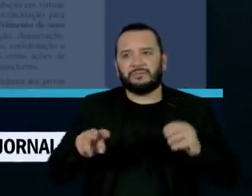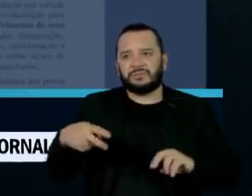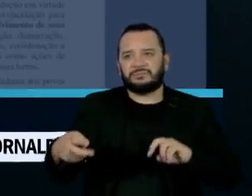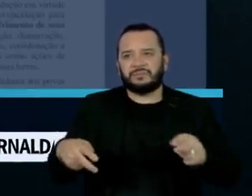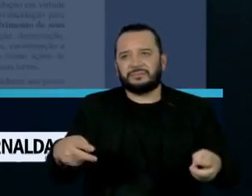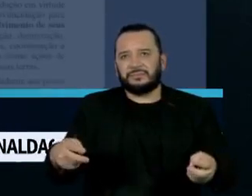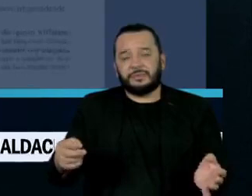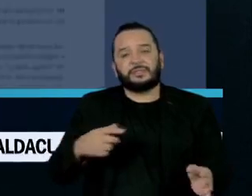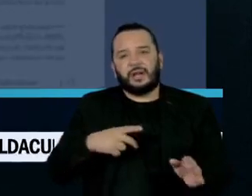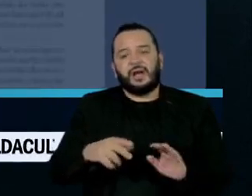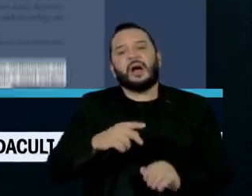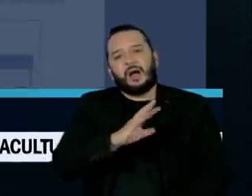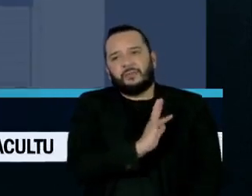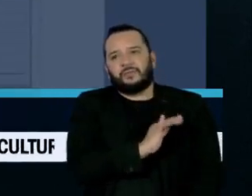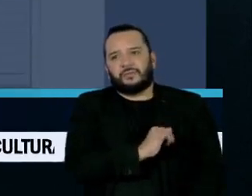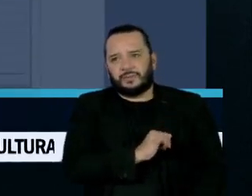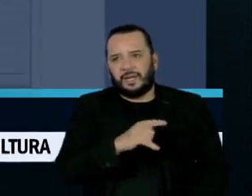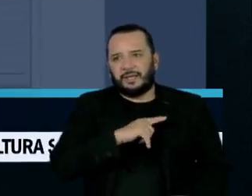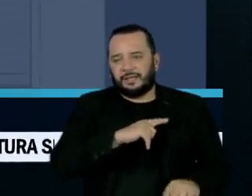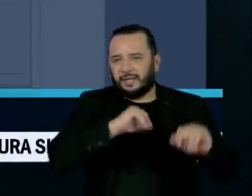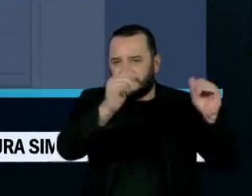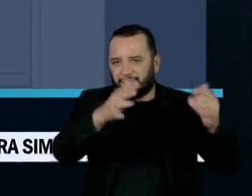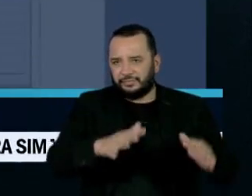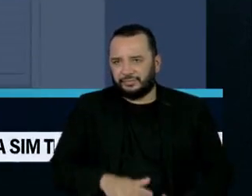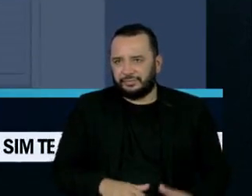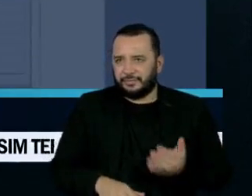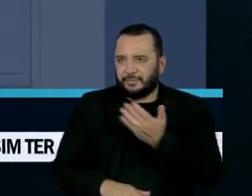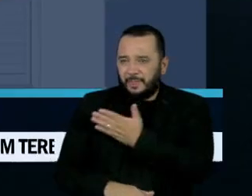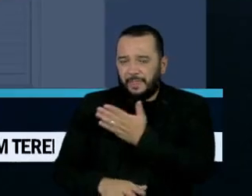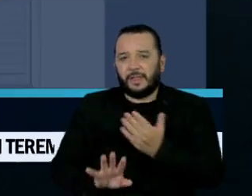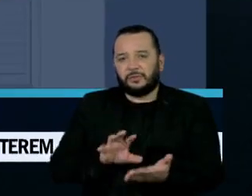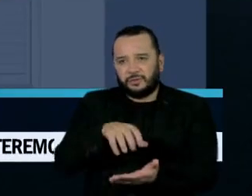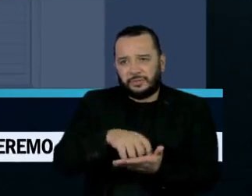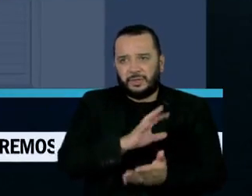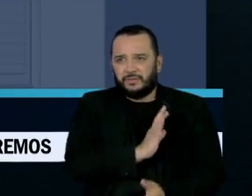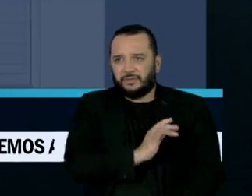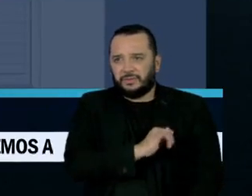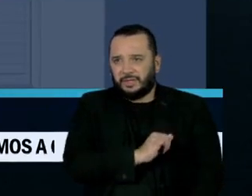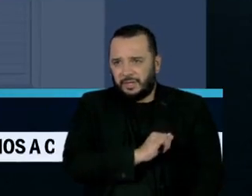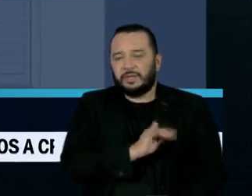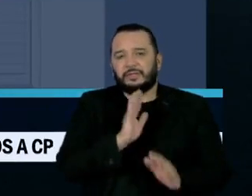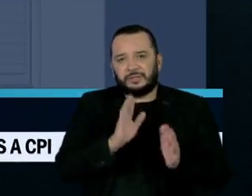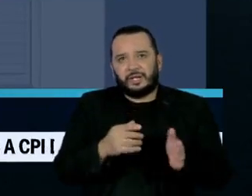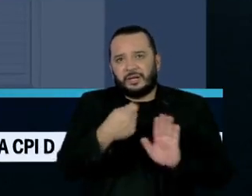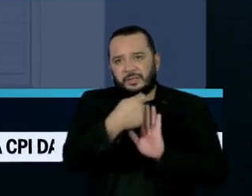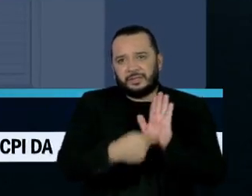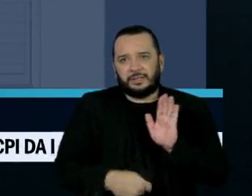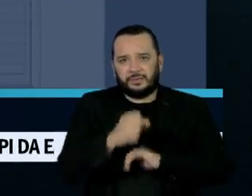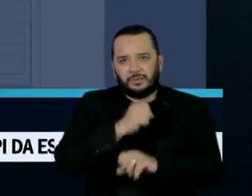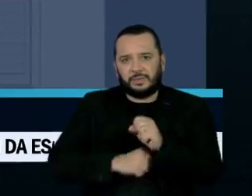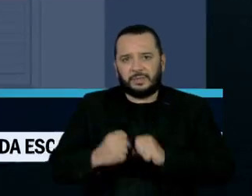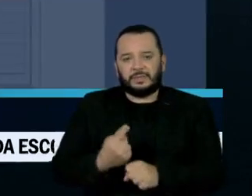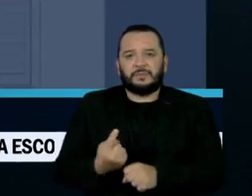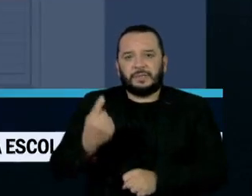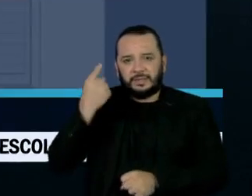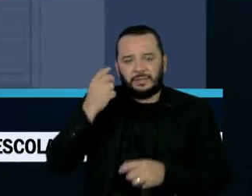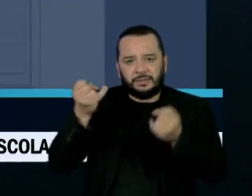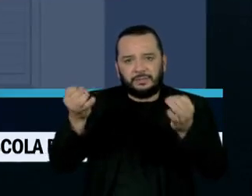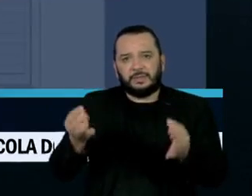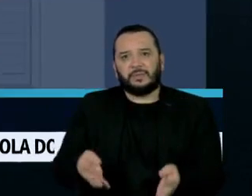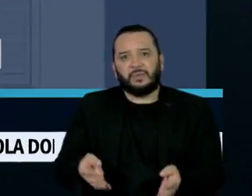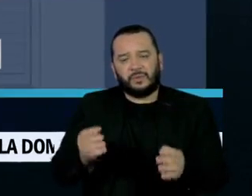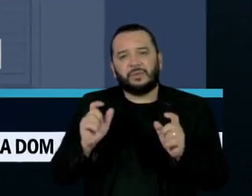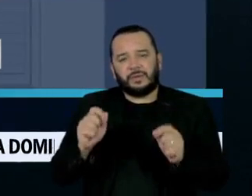desmonte. Nota técnica produzida pela Fundação no ano passado já apontava evasão de funcionários.